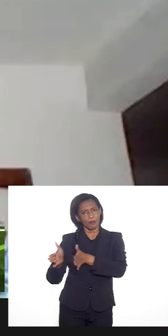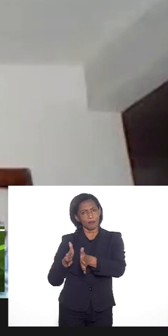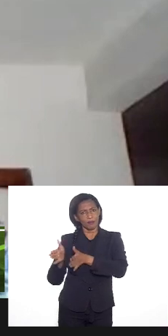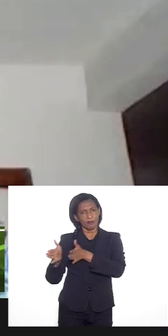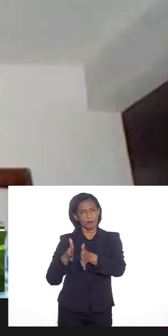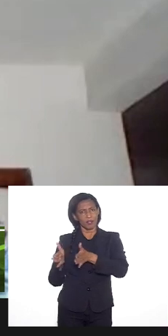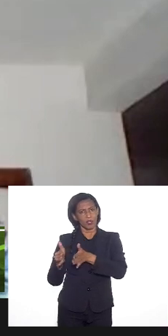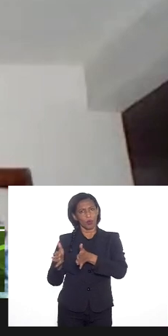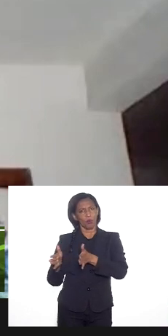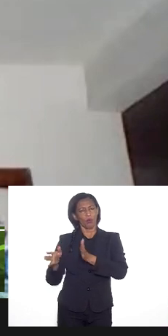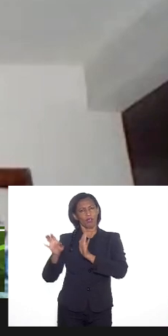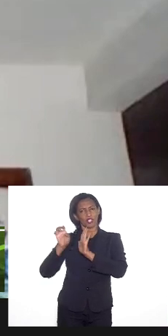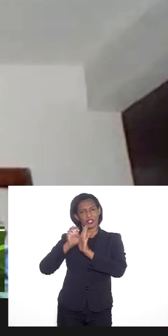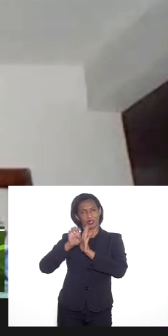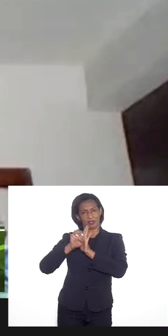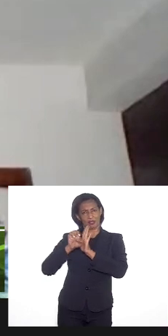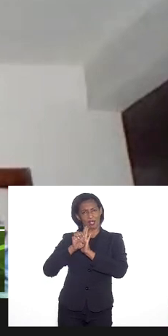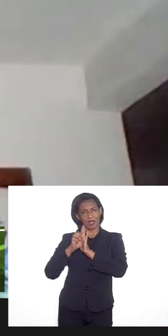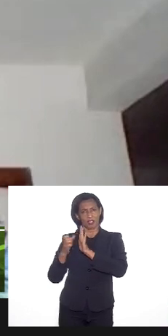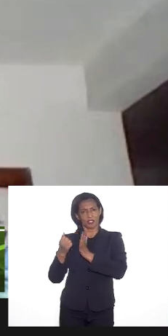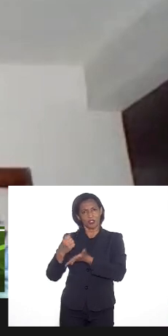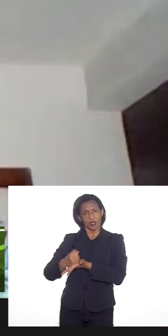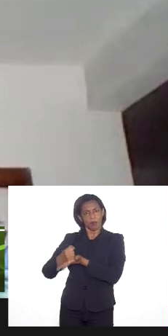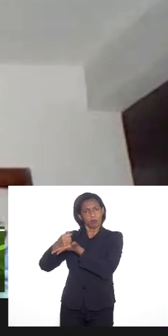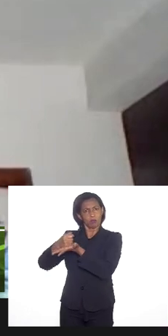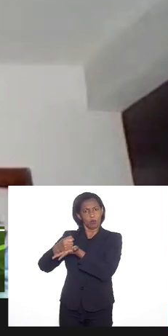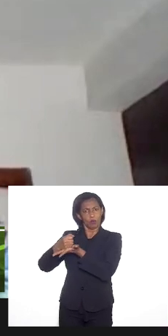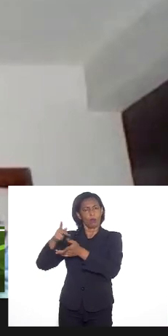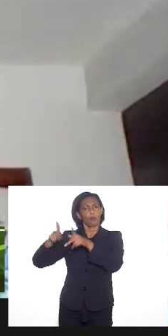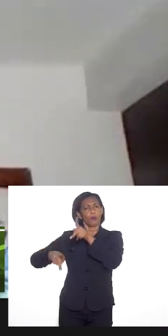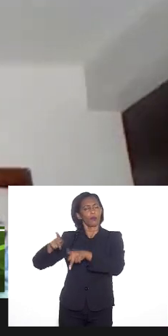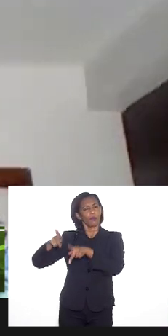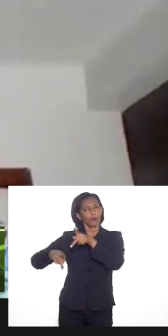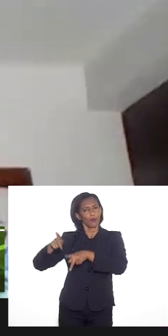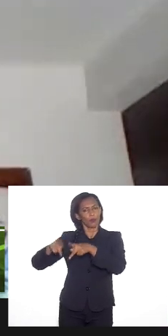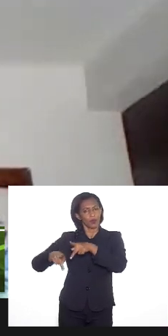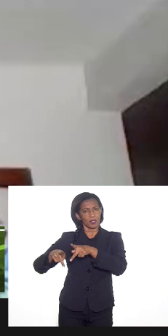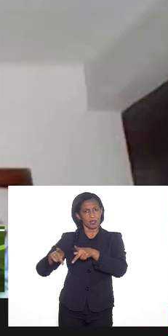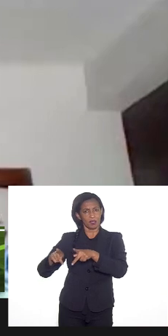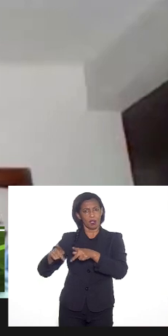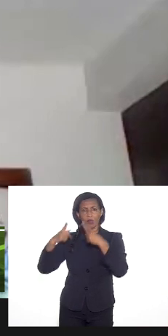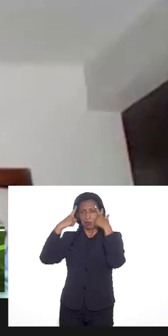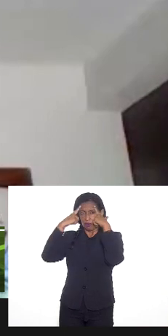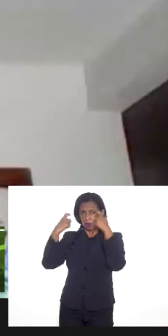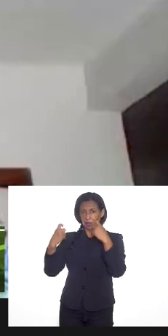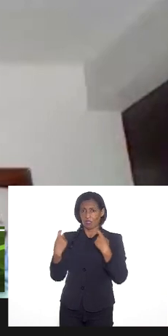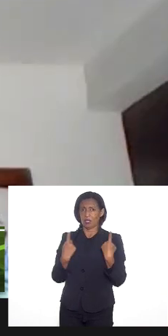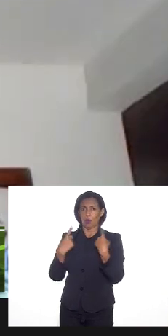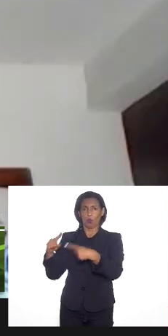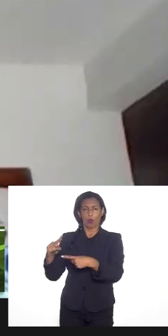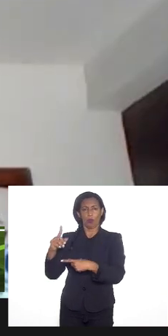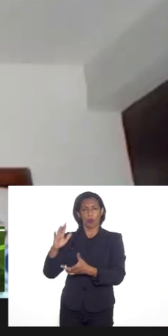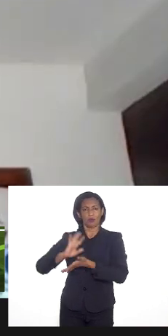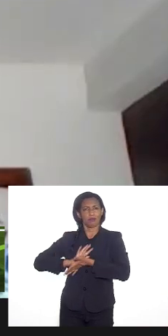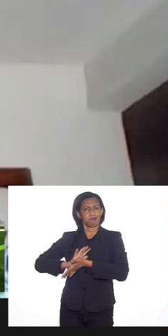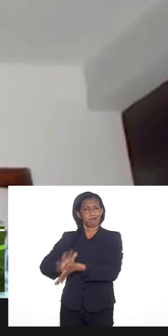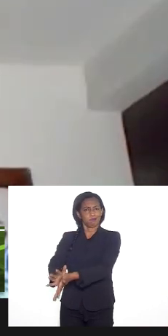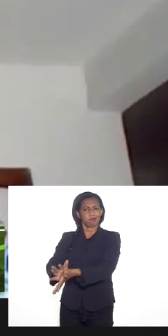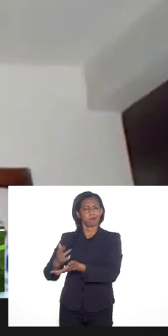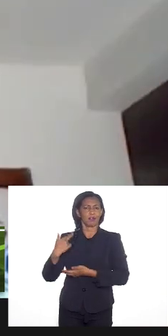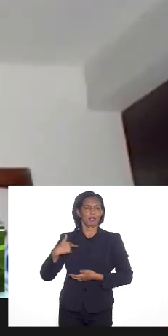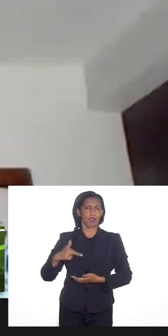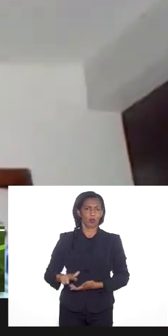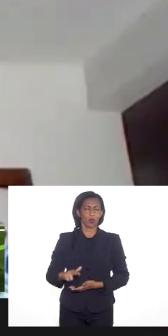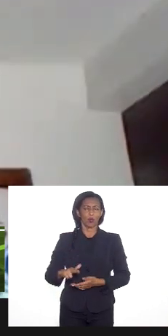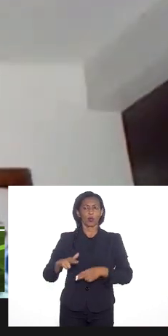estatais de apoio a populações de situação de violência por conta do racismo religioso,